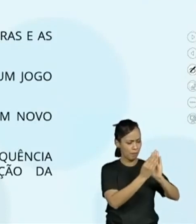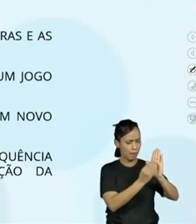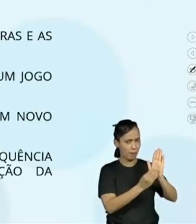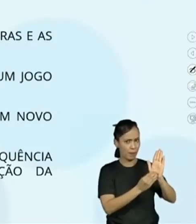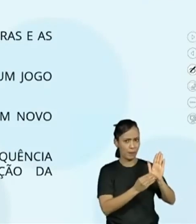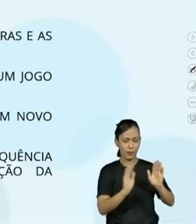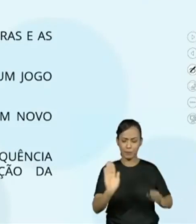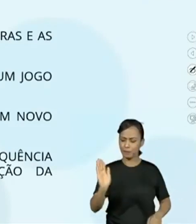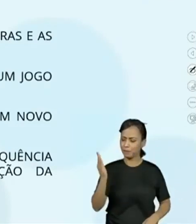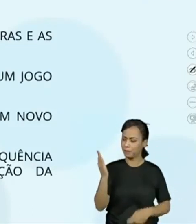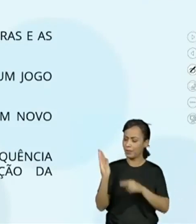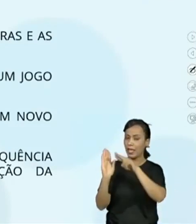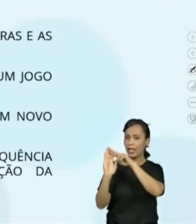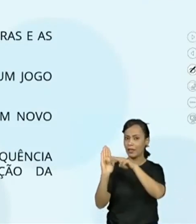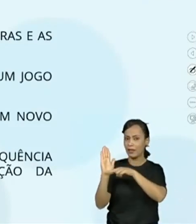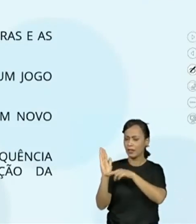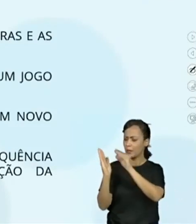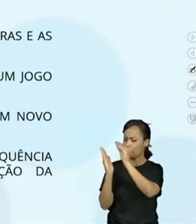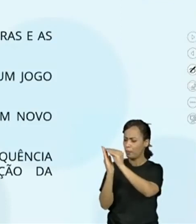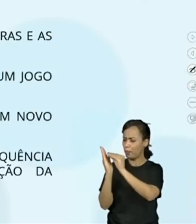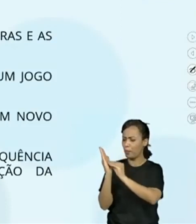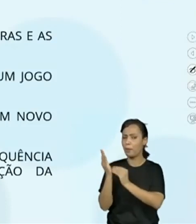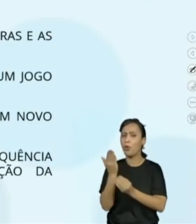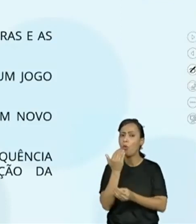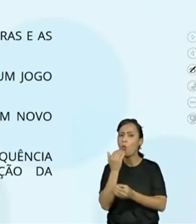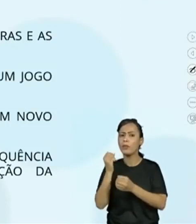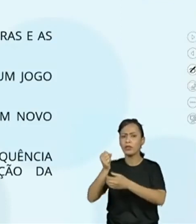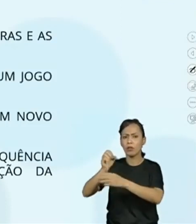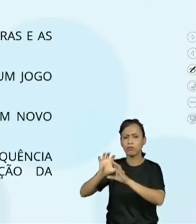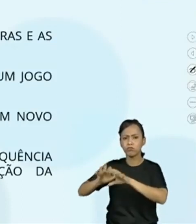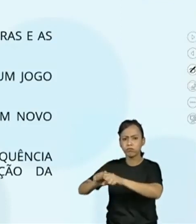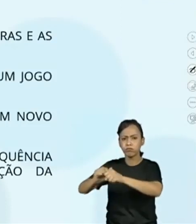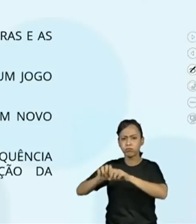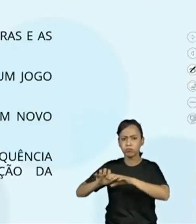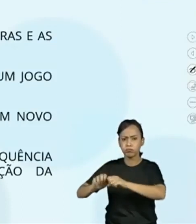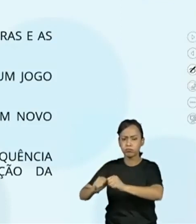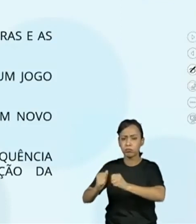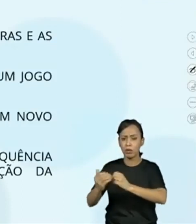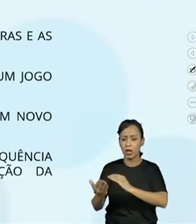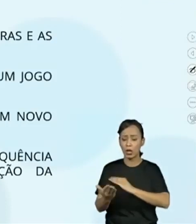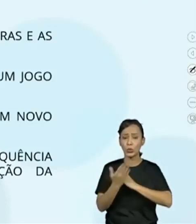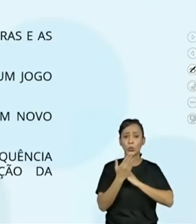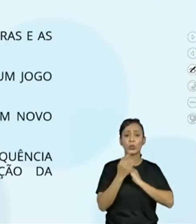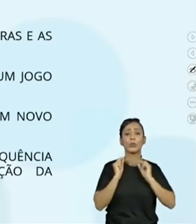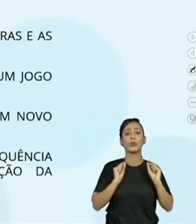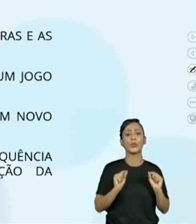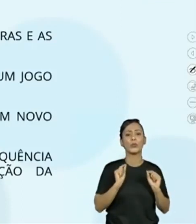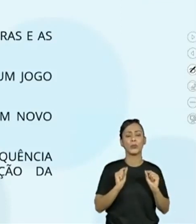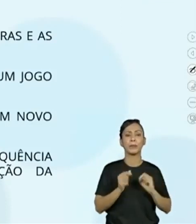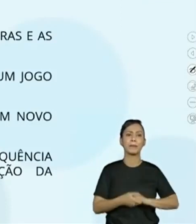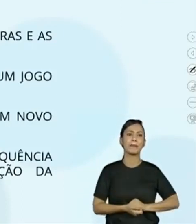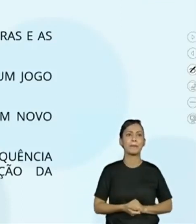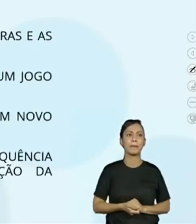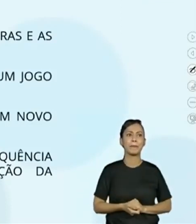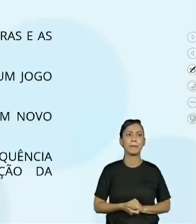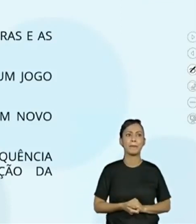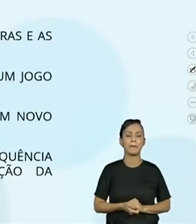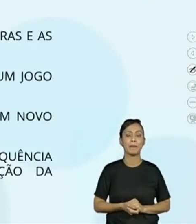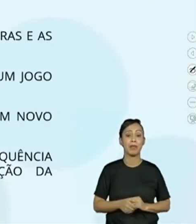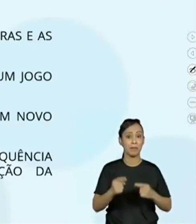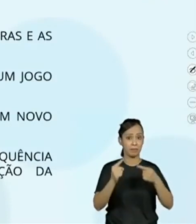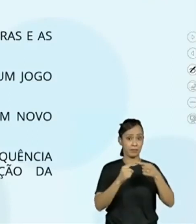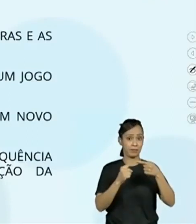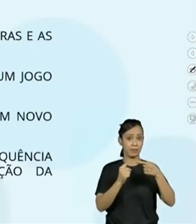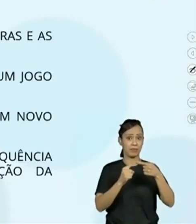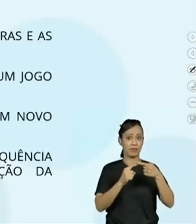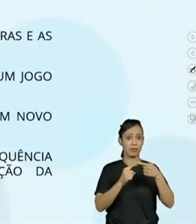receitas são textos que servem para... Primeira opção. Convidar o leitor para